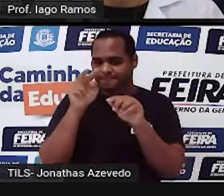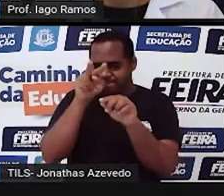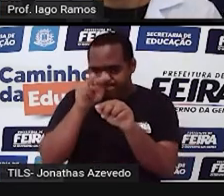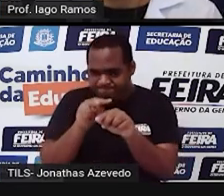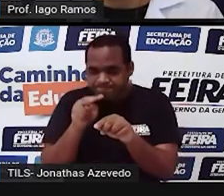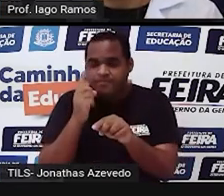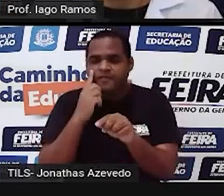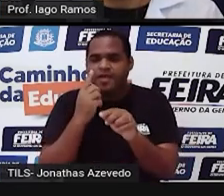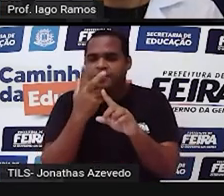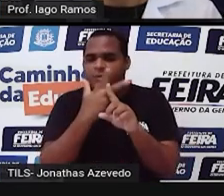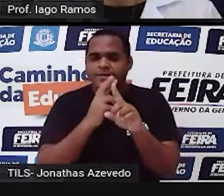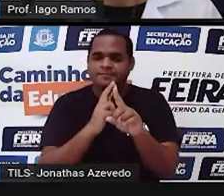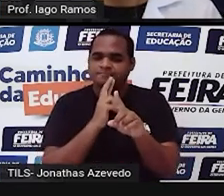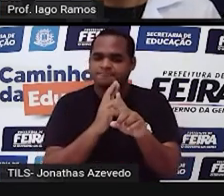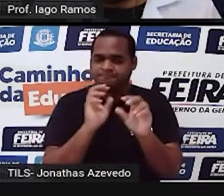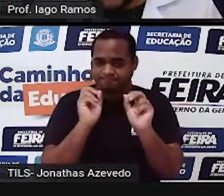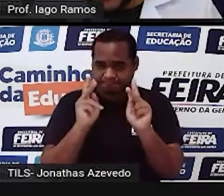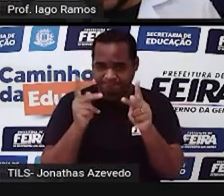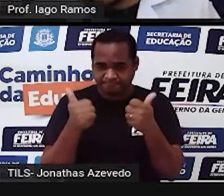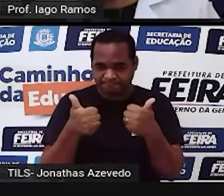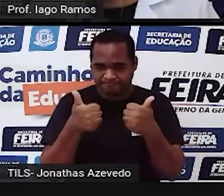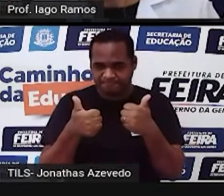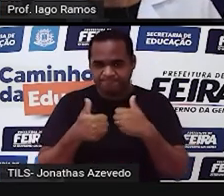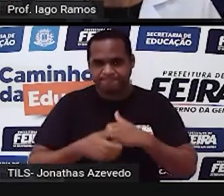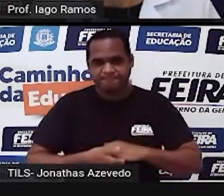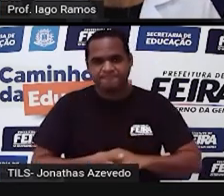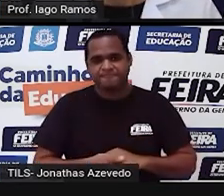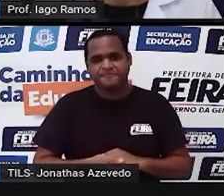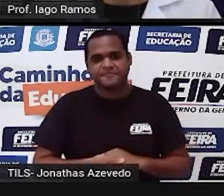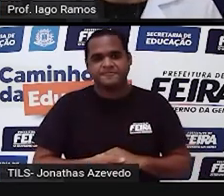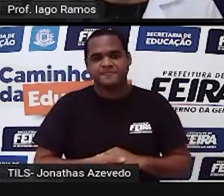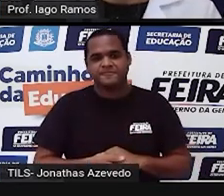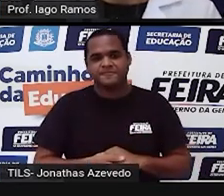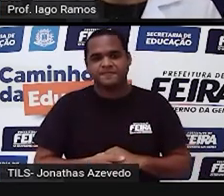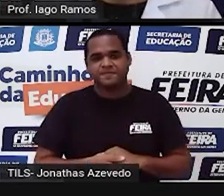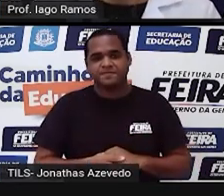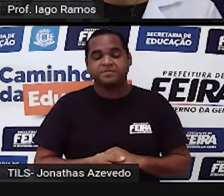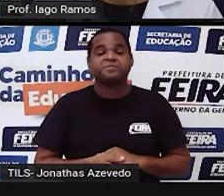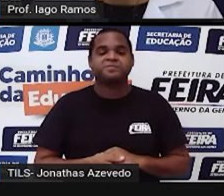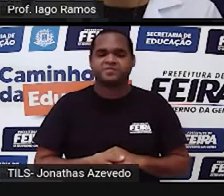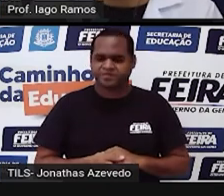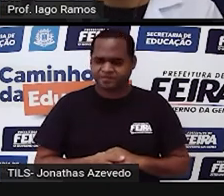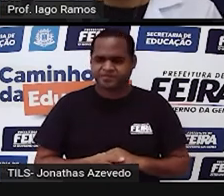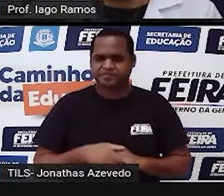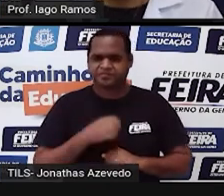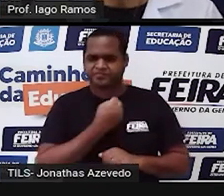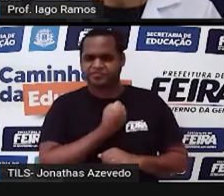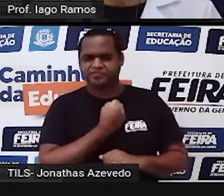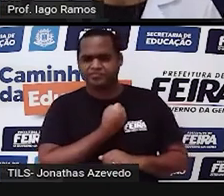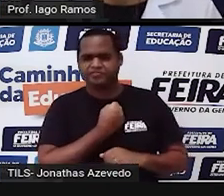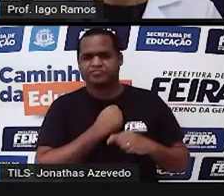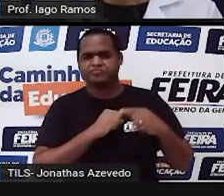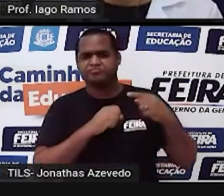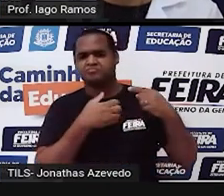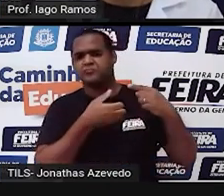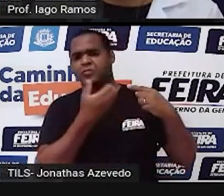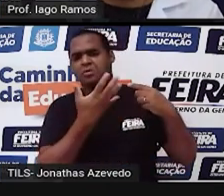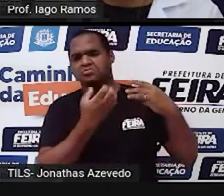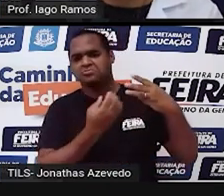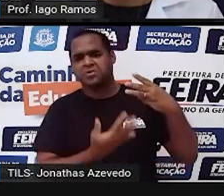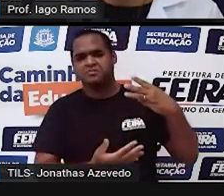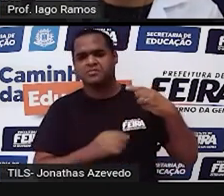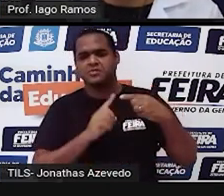procurando a sua resposta. Valeu? Olha só. Qual dos números a seguir está